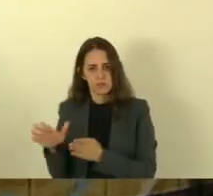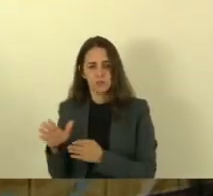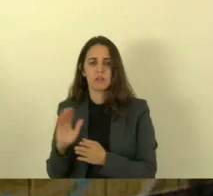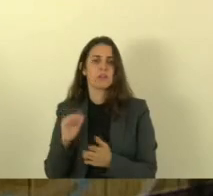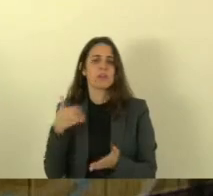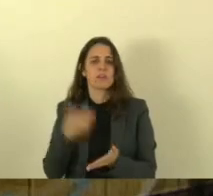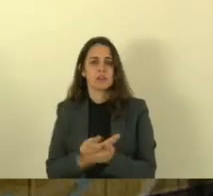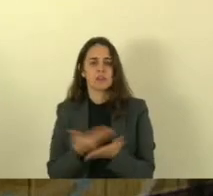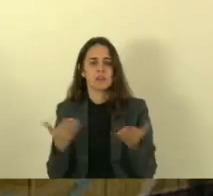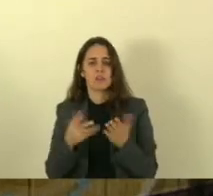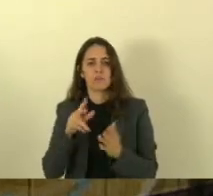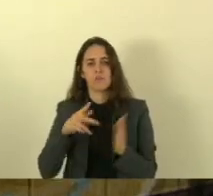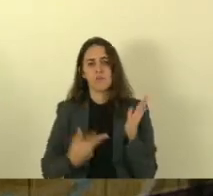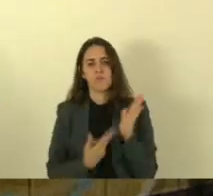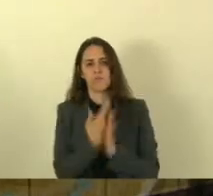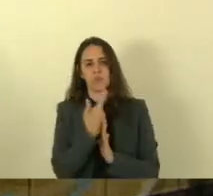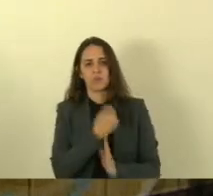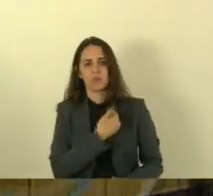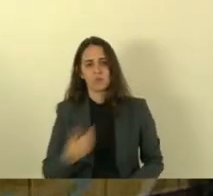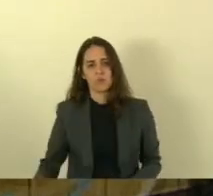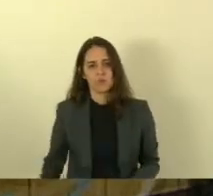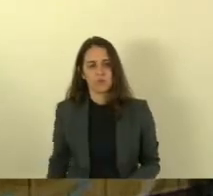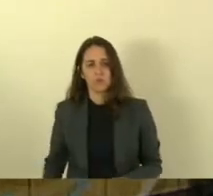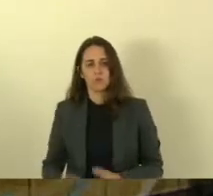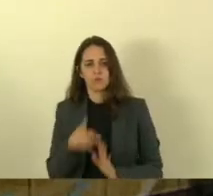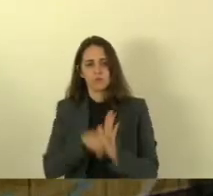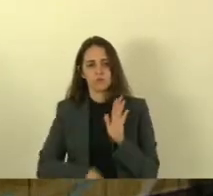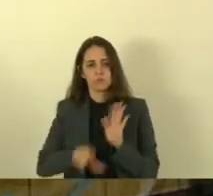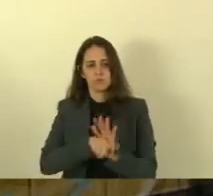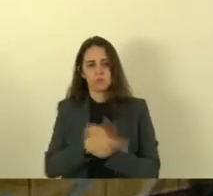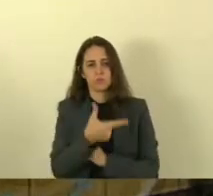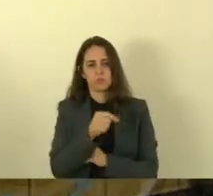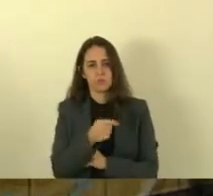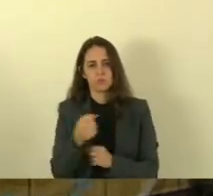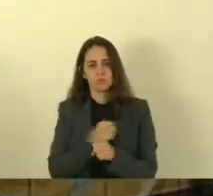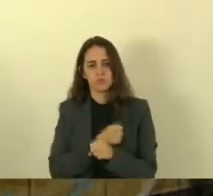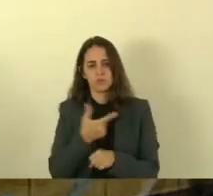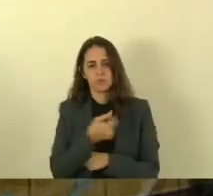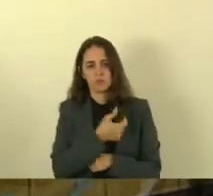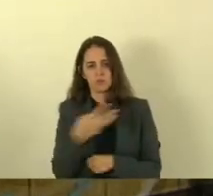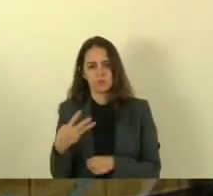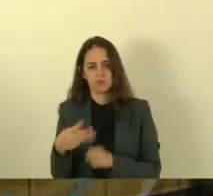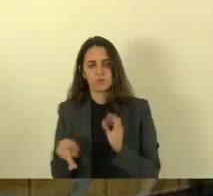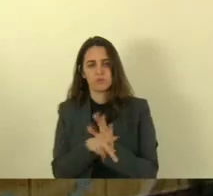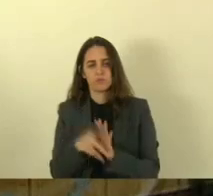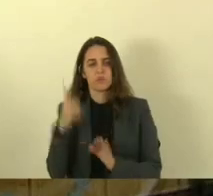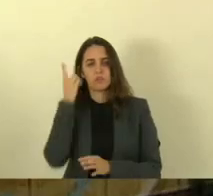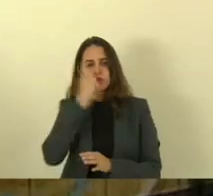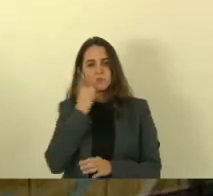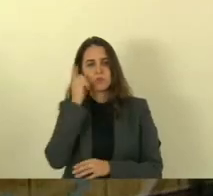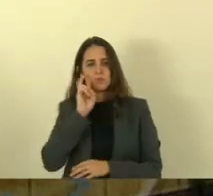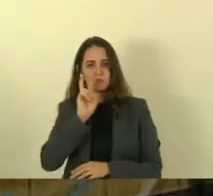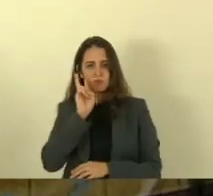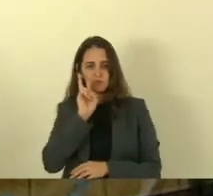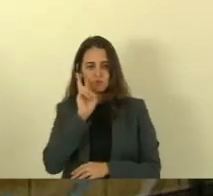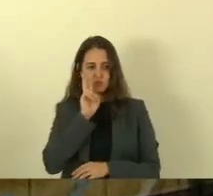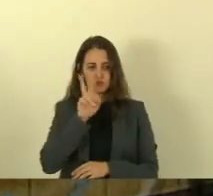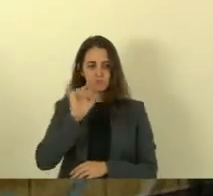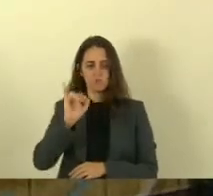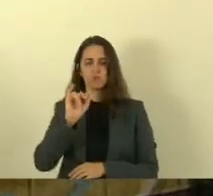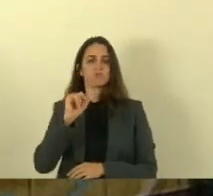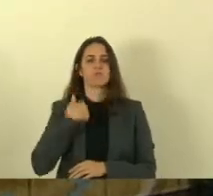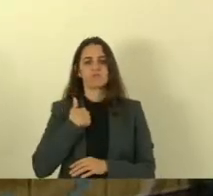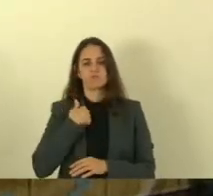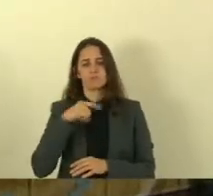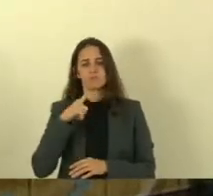até apreciação do veto do governo do estado ao projeto de lei 20 de 2023 de autoria do deputado Vandinho Leite a matéria isenta